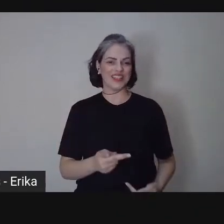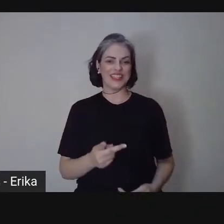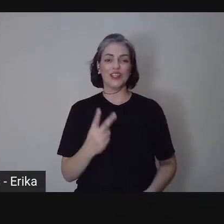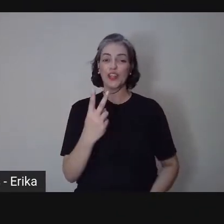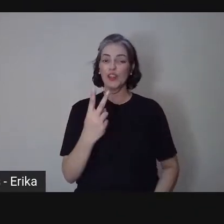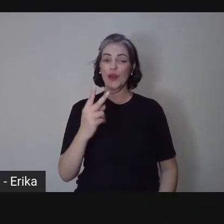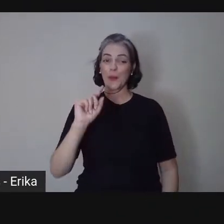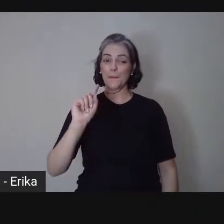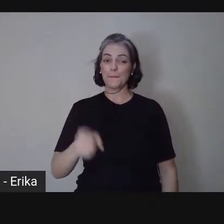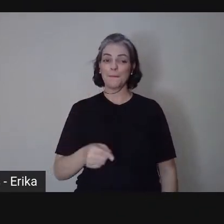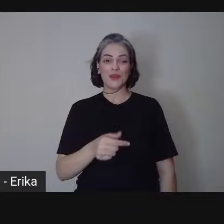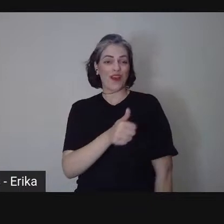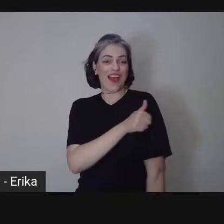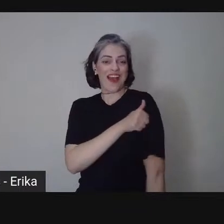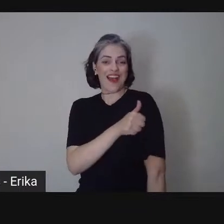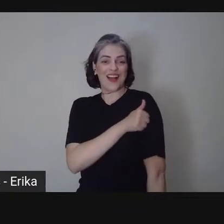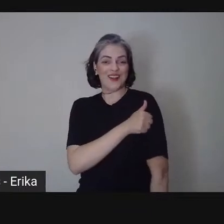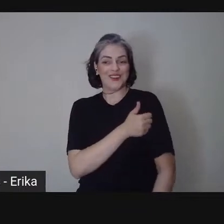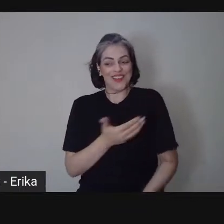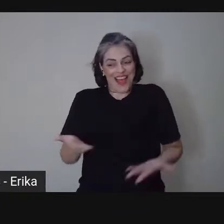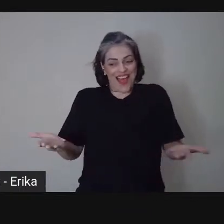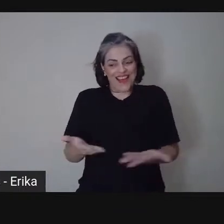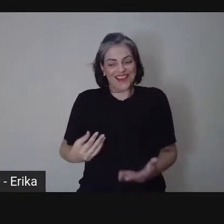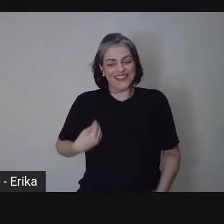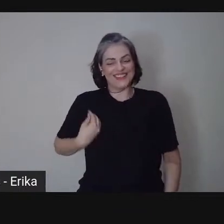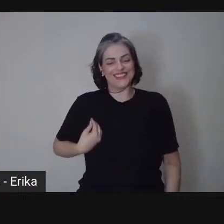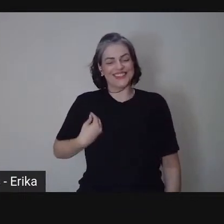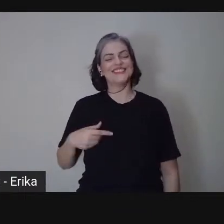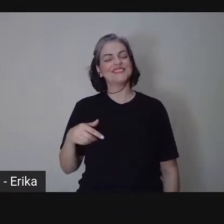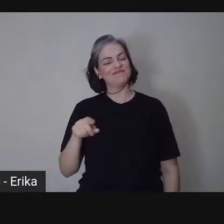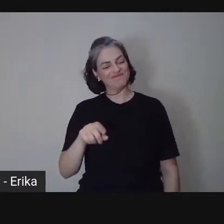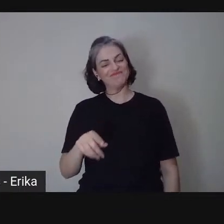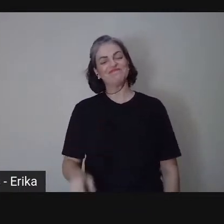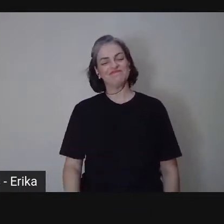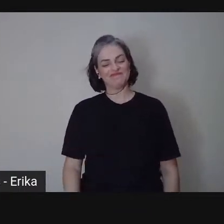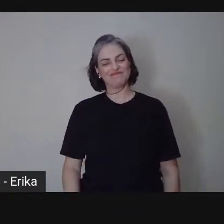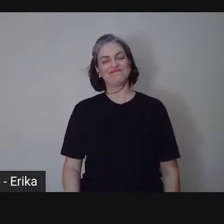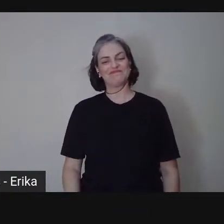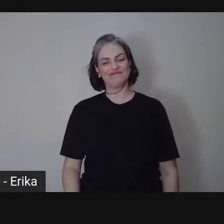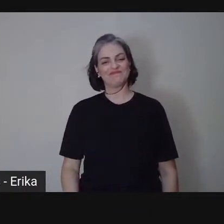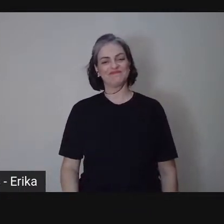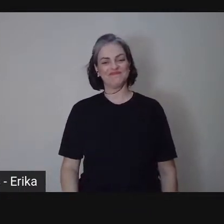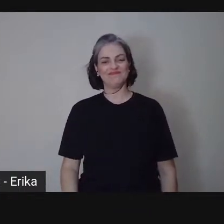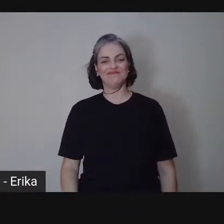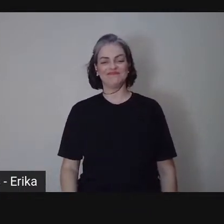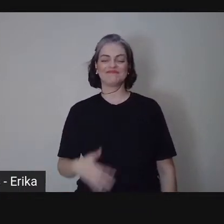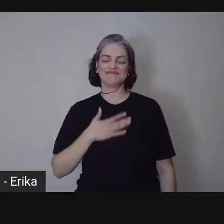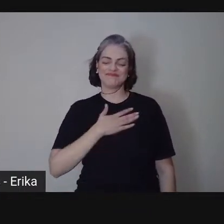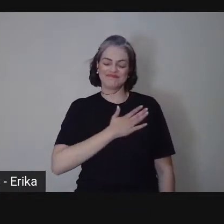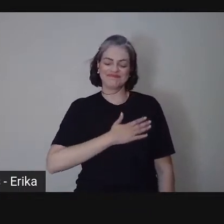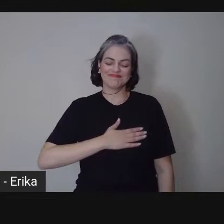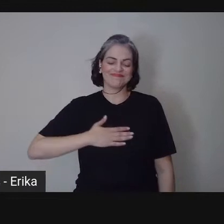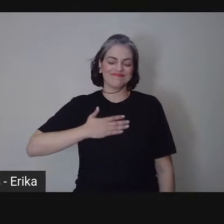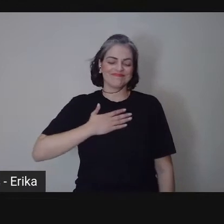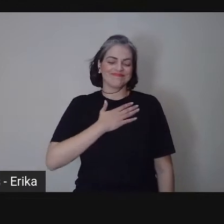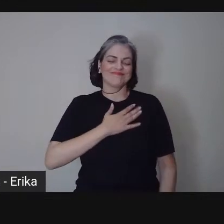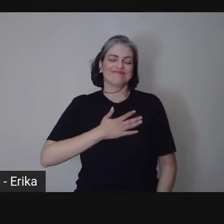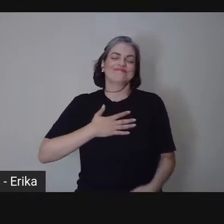alunos que estão chegando. Realmente, é um prazer enorme,